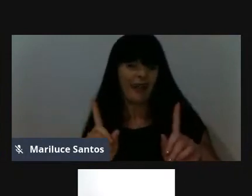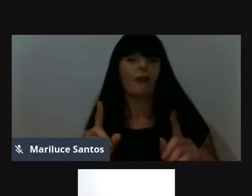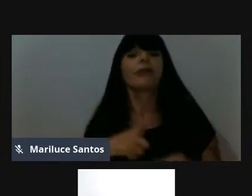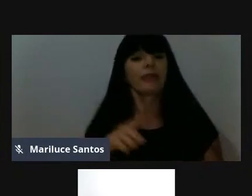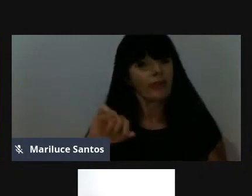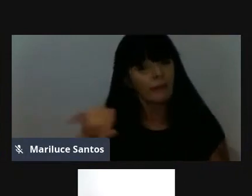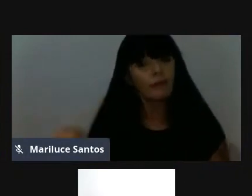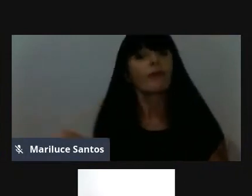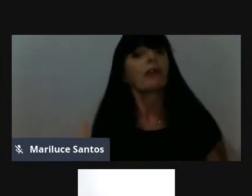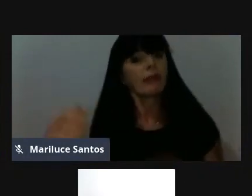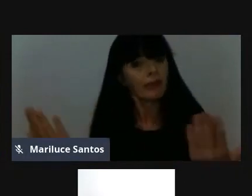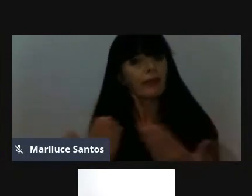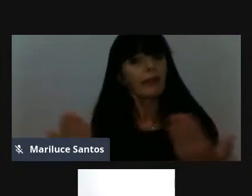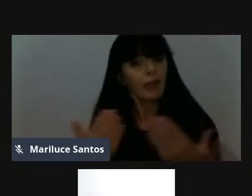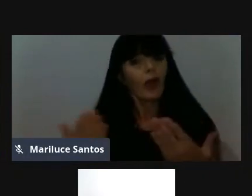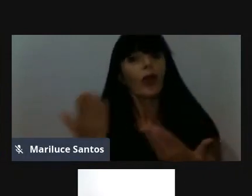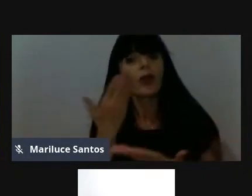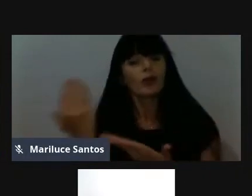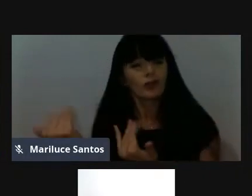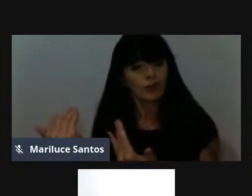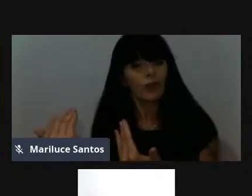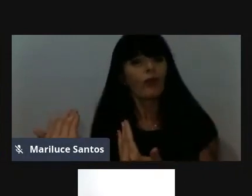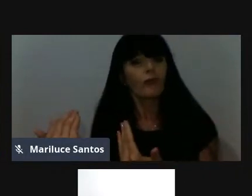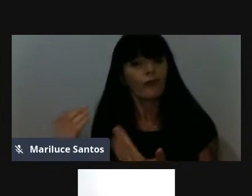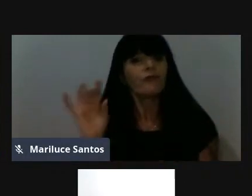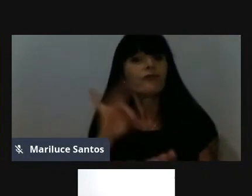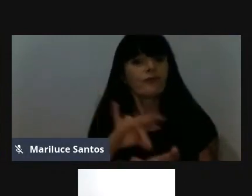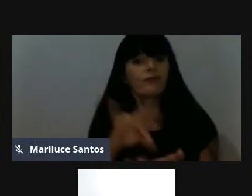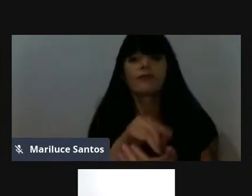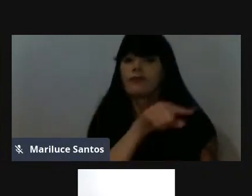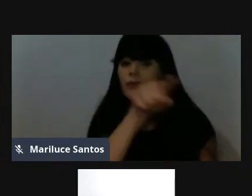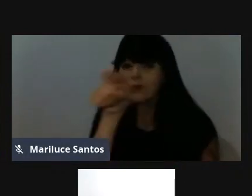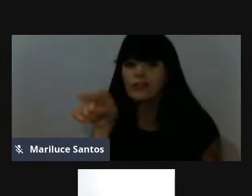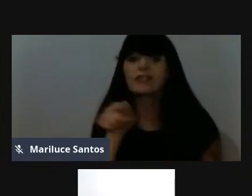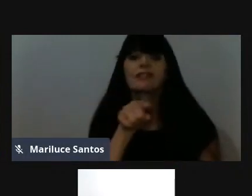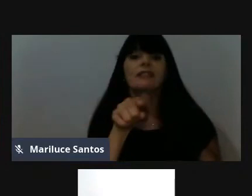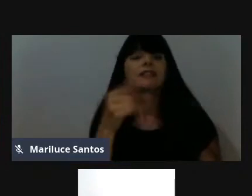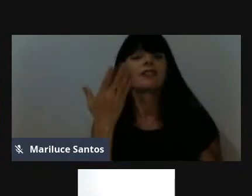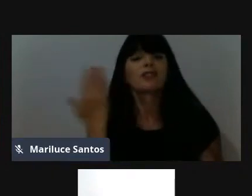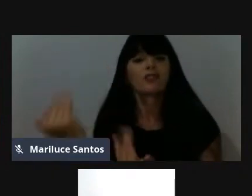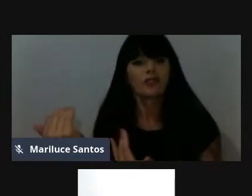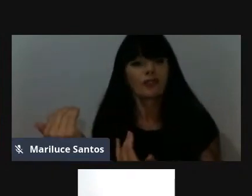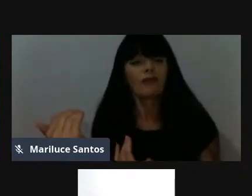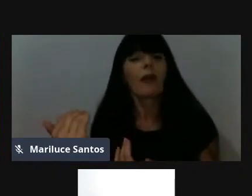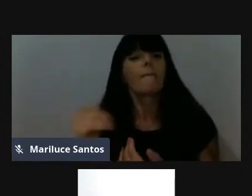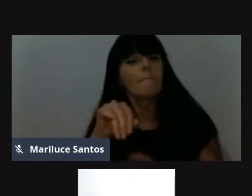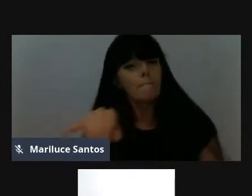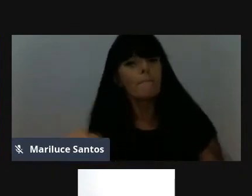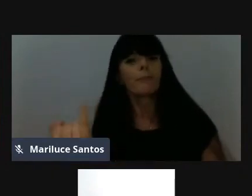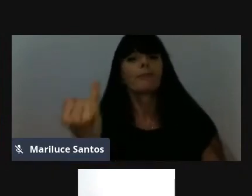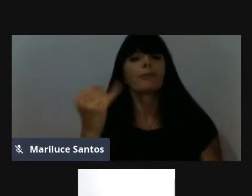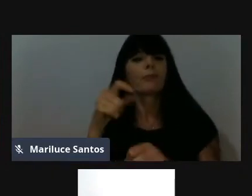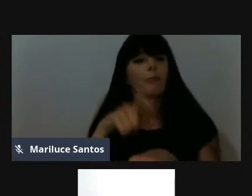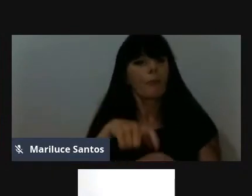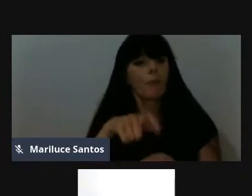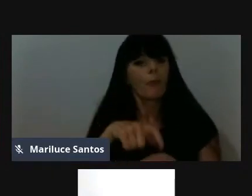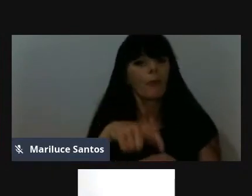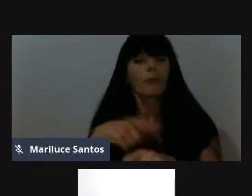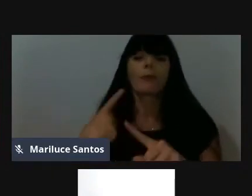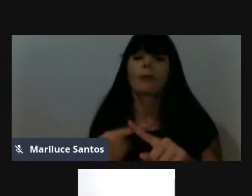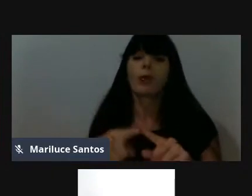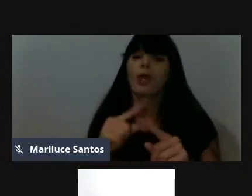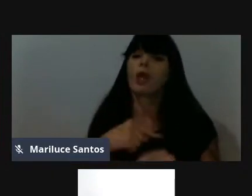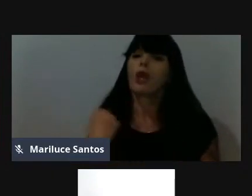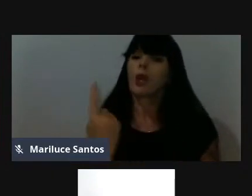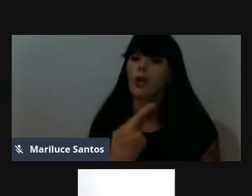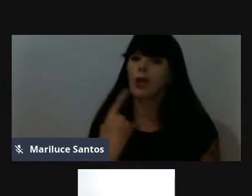aproveitar essa, né, a nossa juventude, vocês jovens, né, aproveitar esse momento, porque é o momento que a gente tem de se